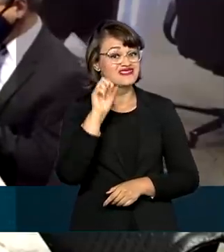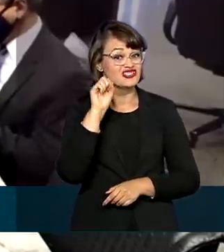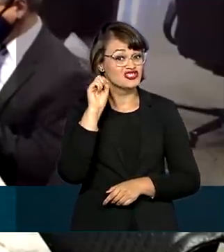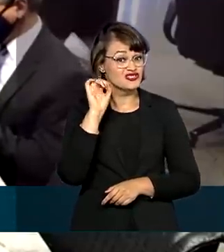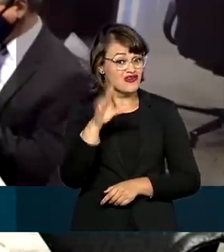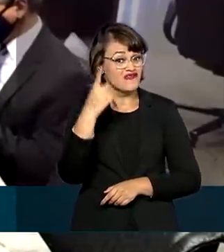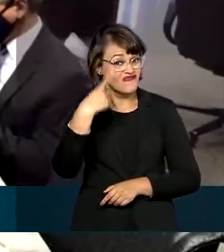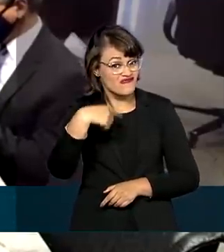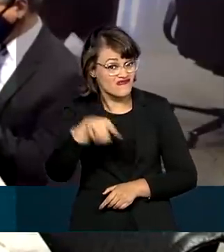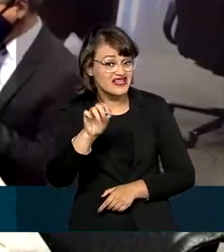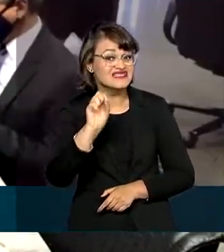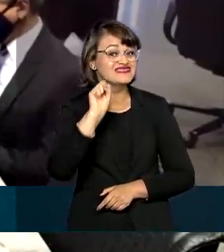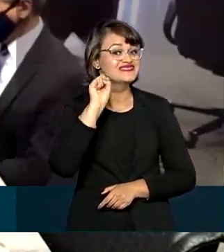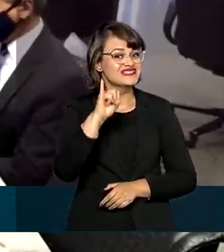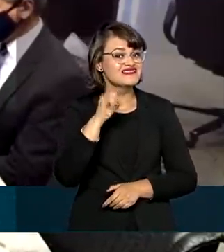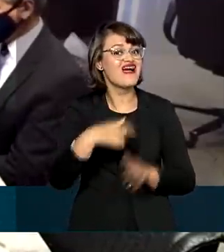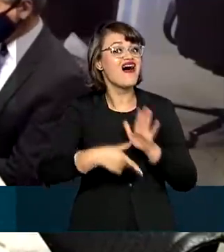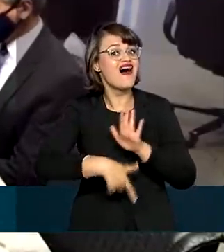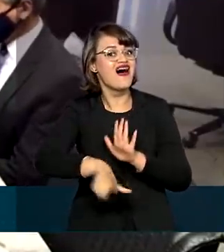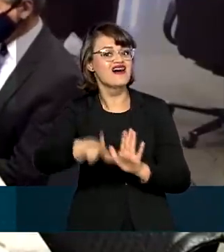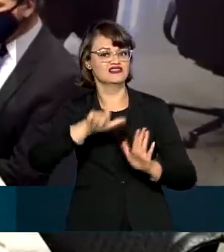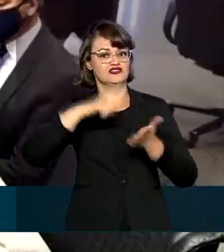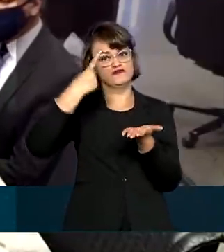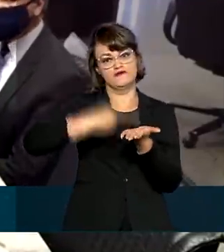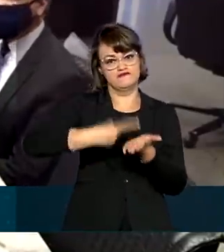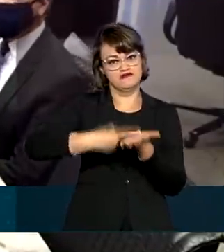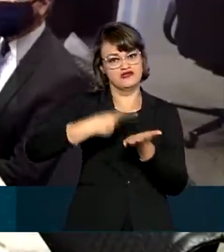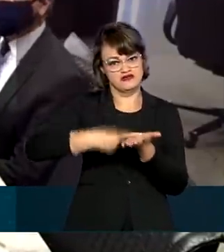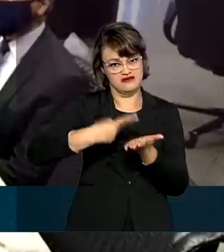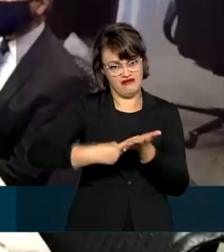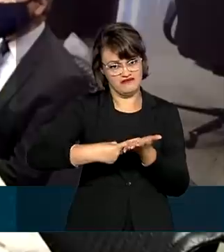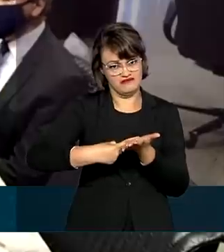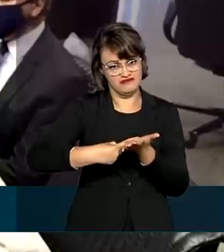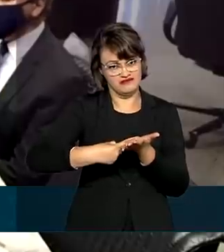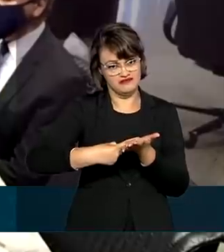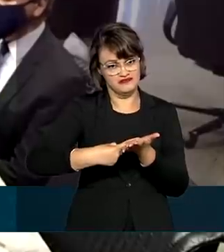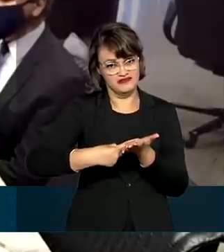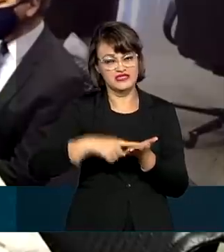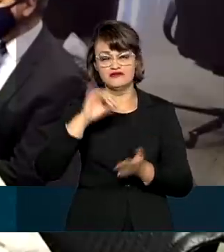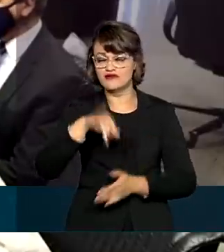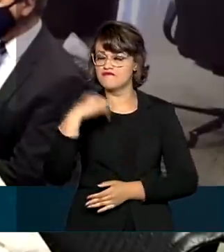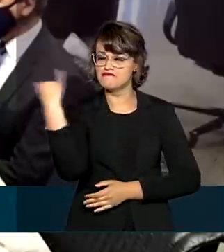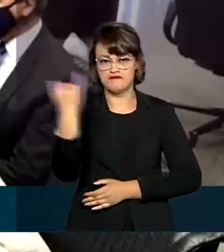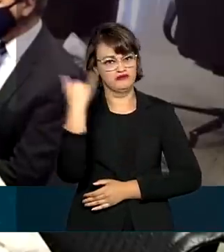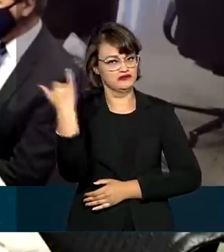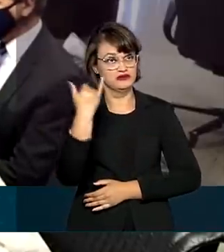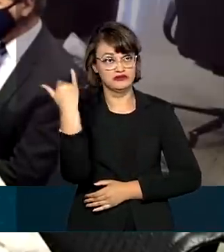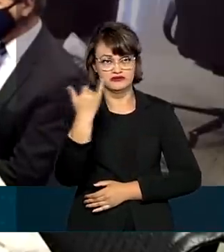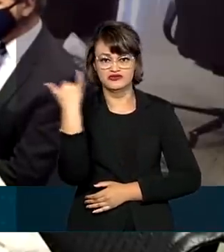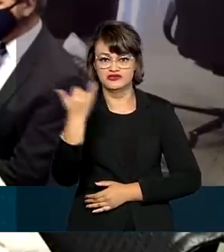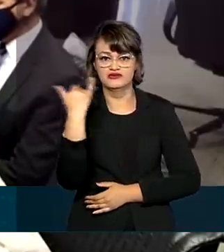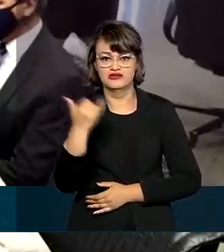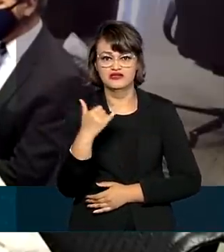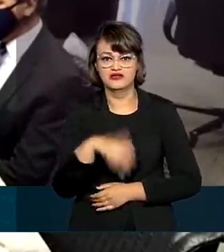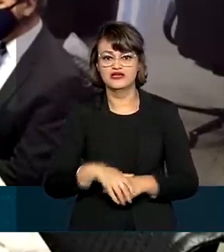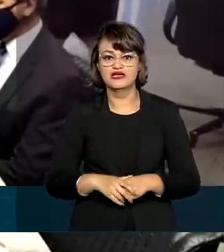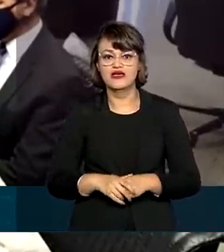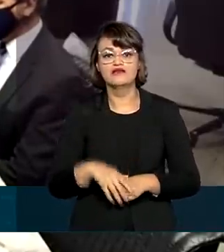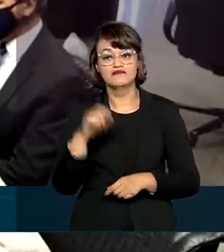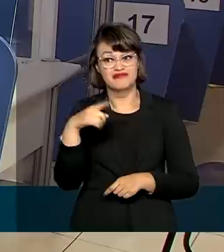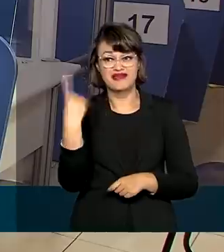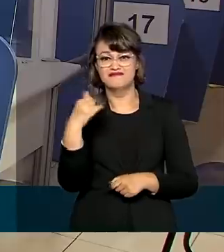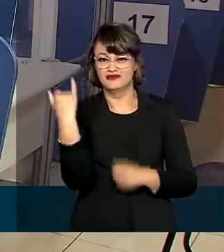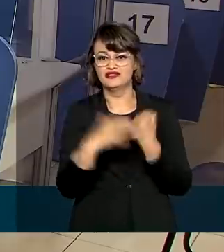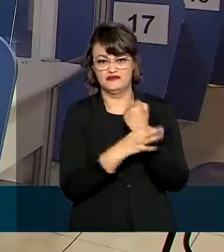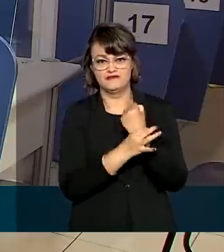desloquem até as agências sem que tenham feito o agendamento. Isso é fundamental. Isso é uma medida de segurança.